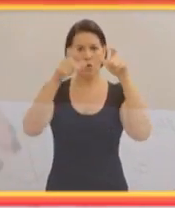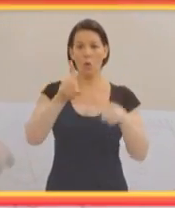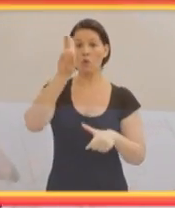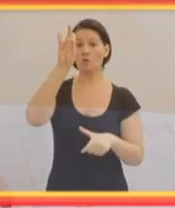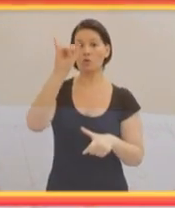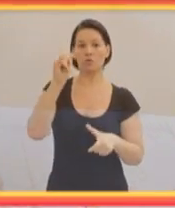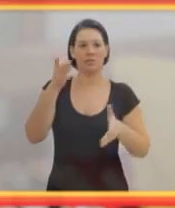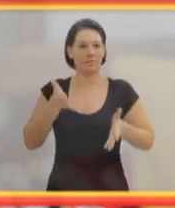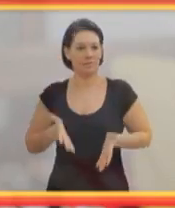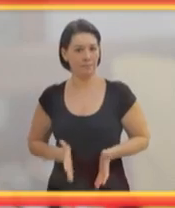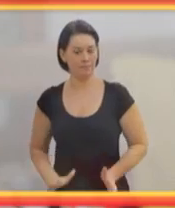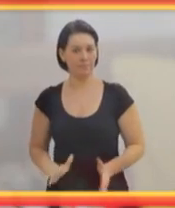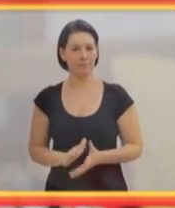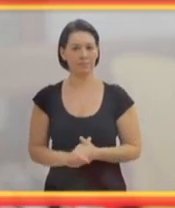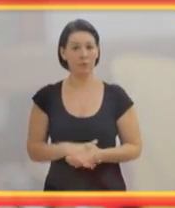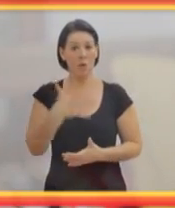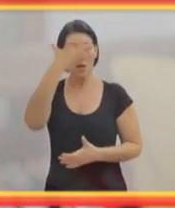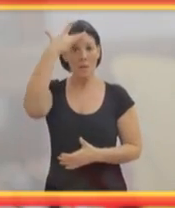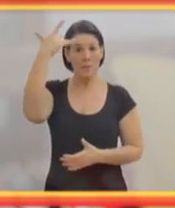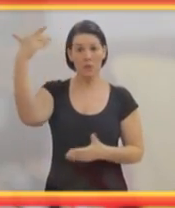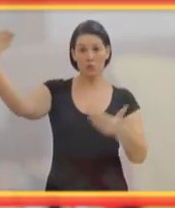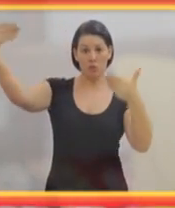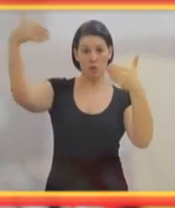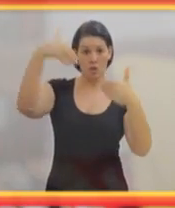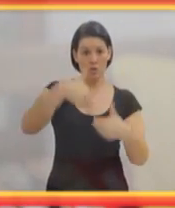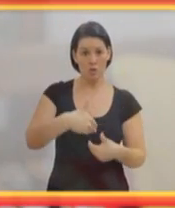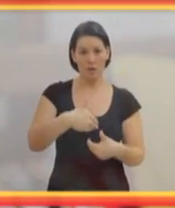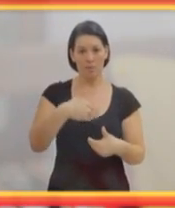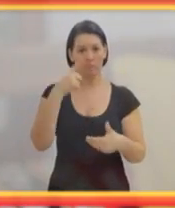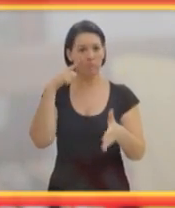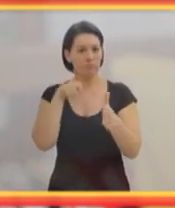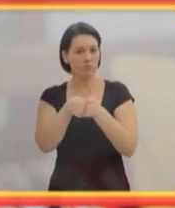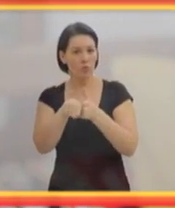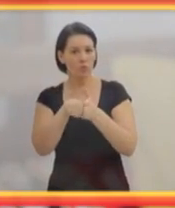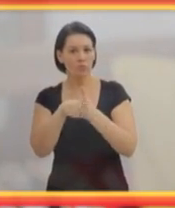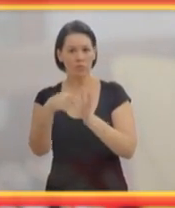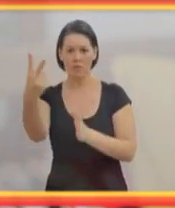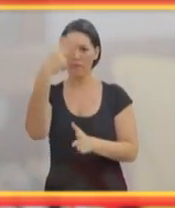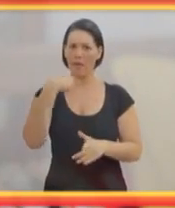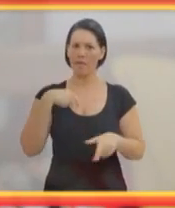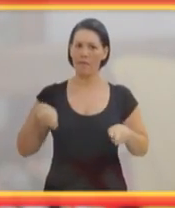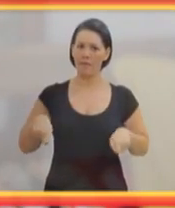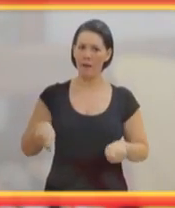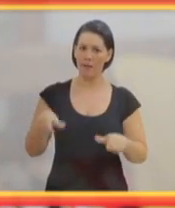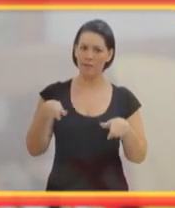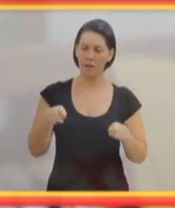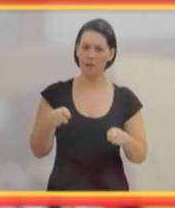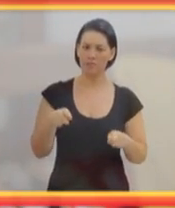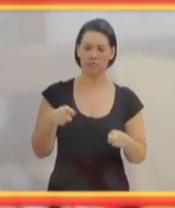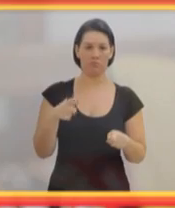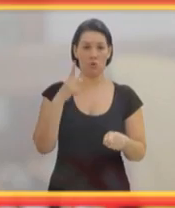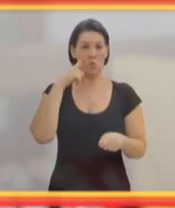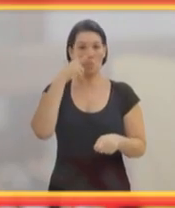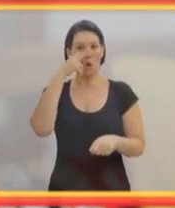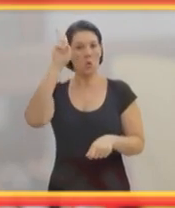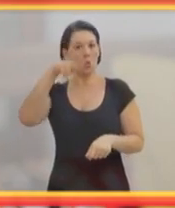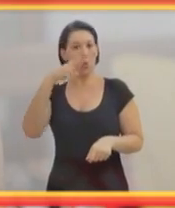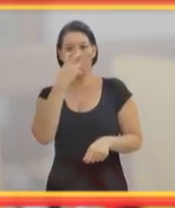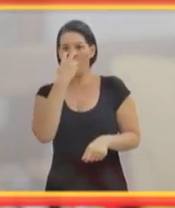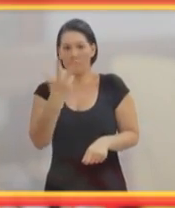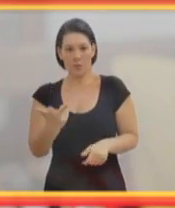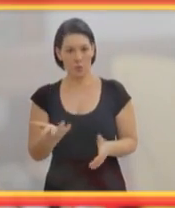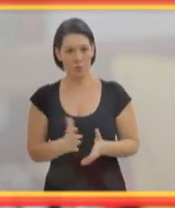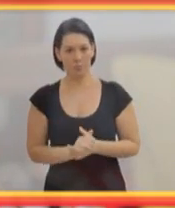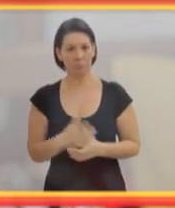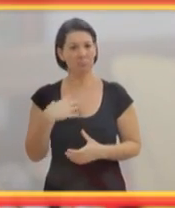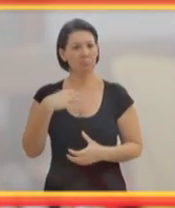nascimento. Quando as pessoas chegam para se consultar e veem que eu sou cadeirante, não fazem nenhum, pelo menos nunca